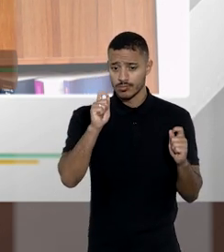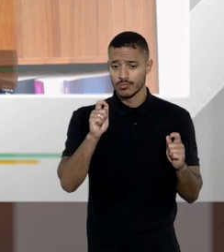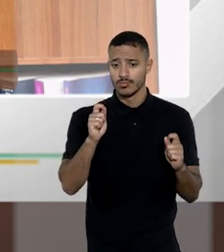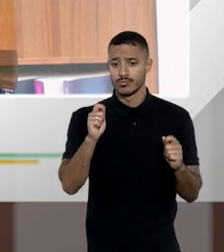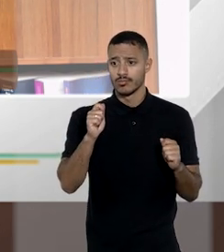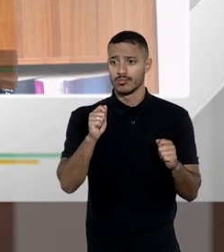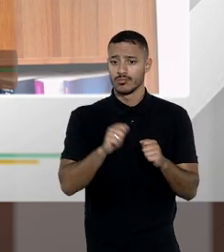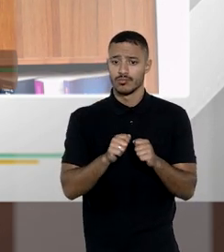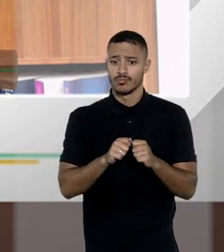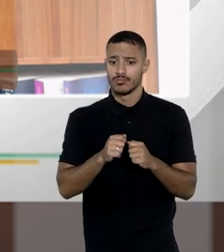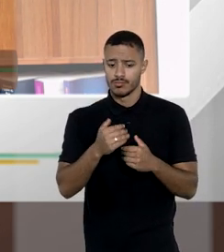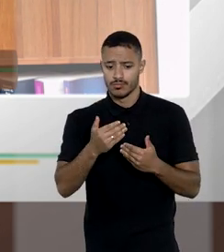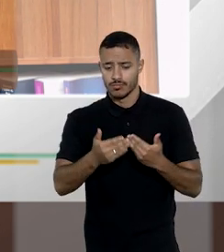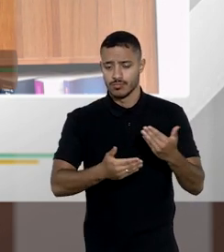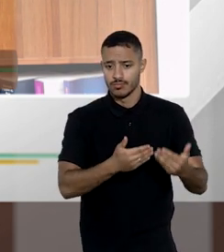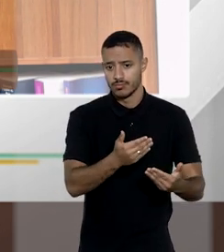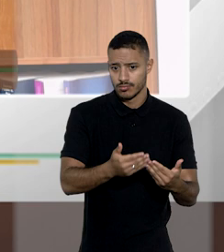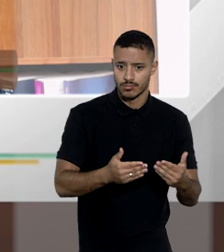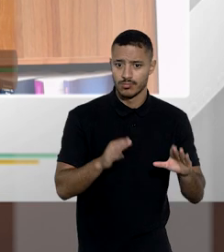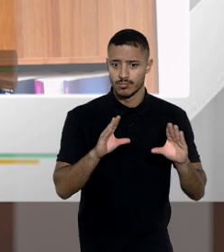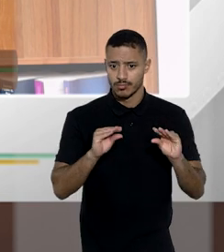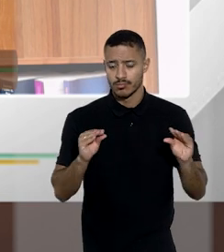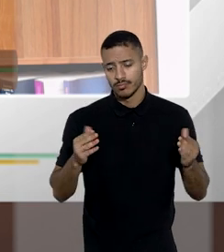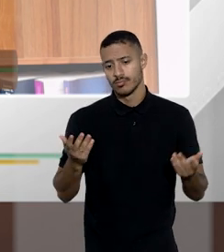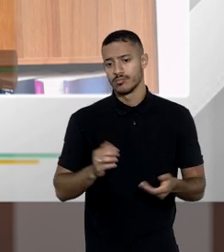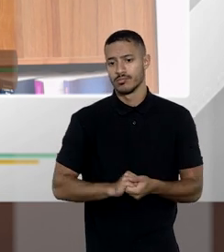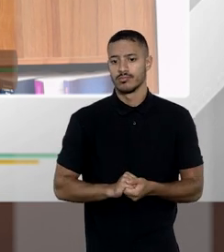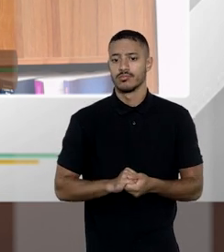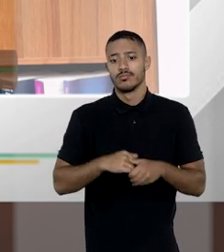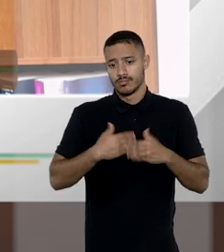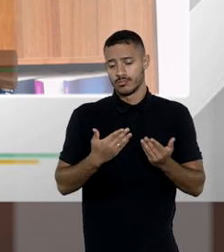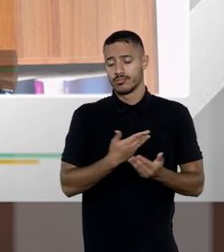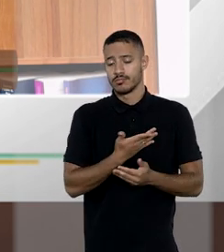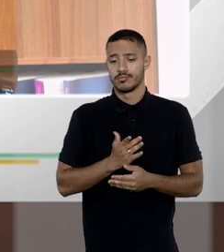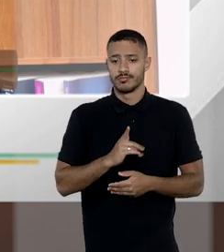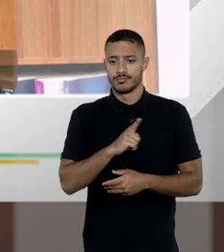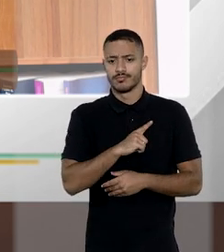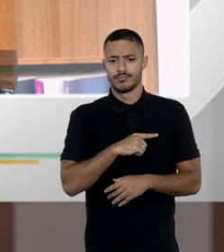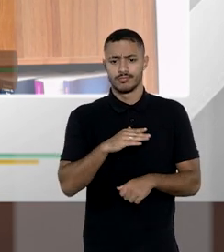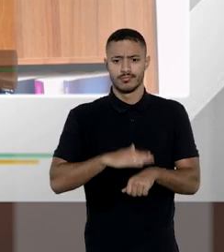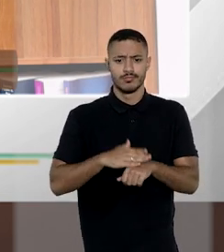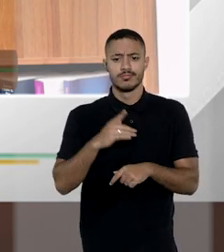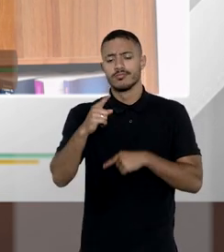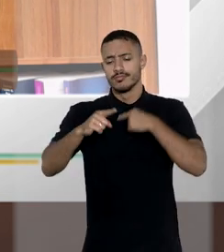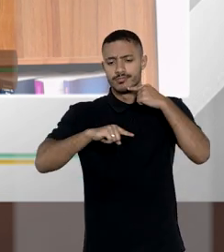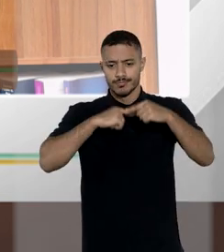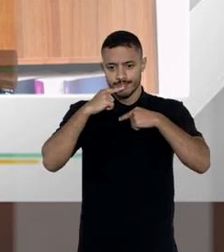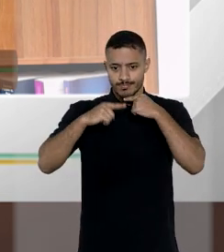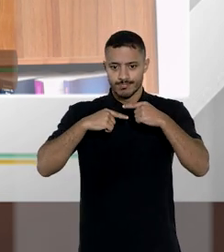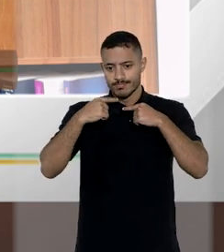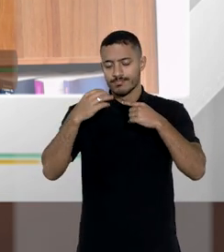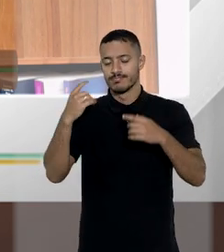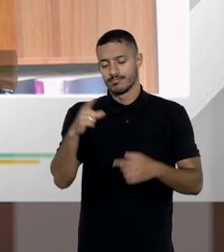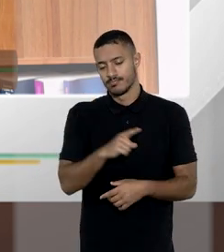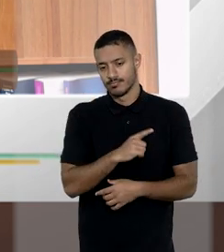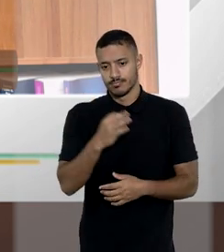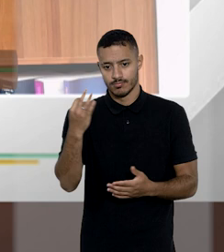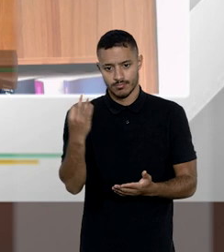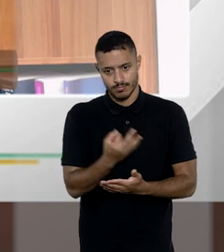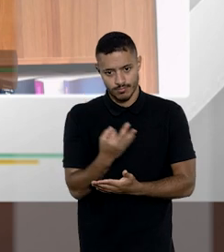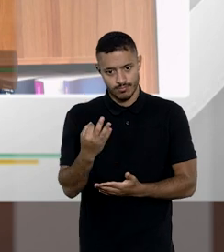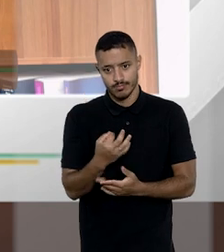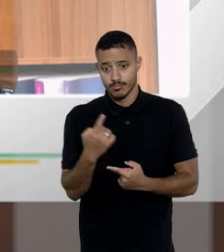como vai ficar a transmissão desses bens ou seja a gente tem mais dúvidas do que